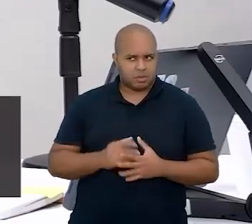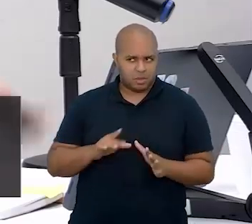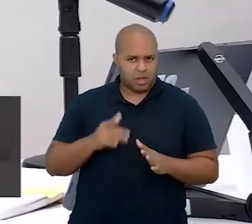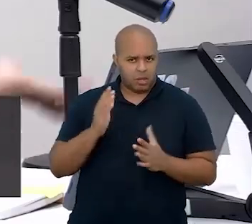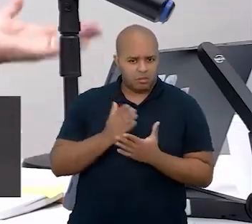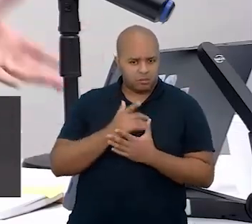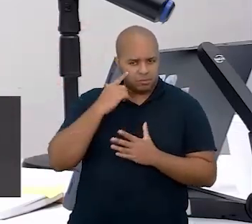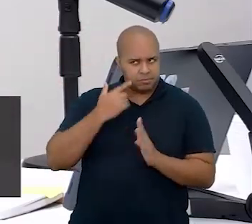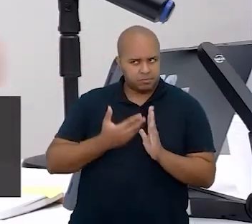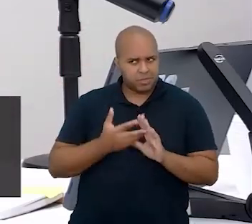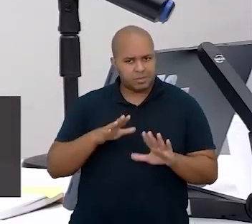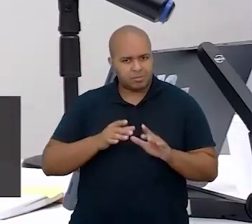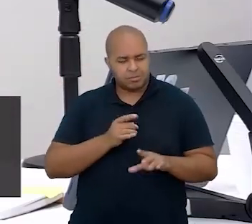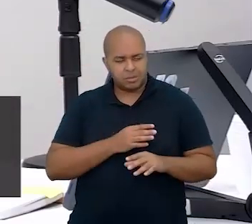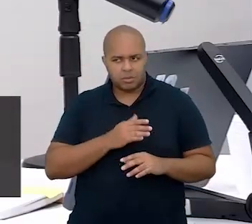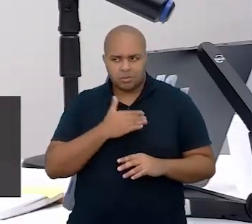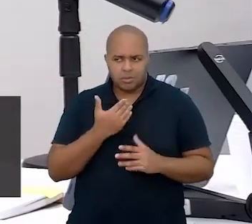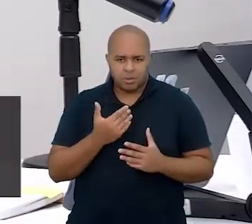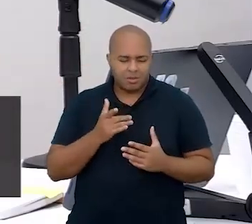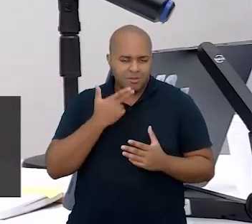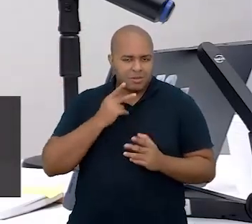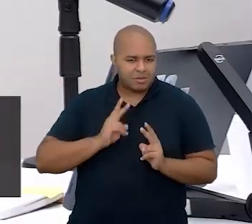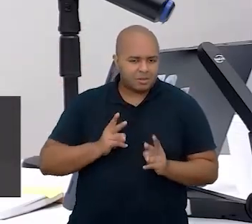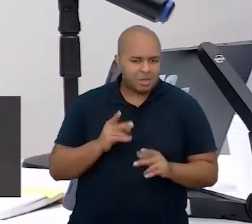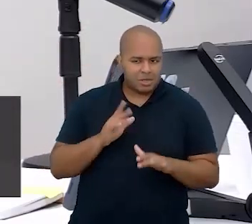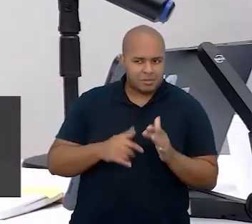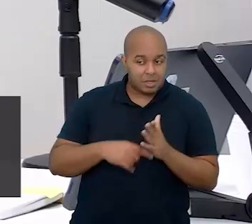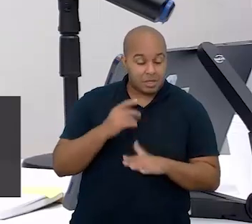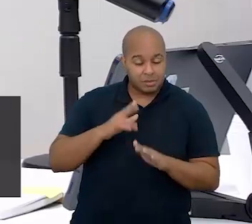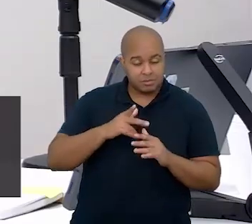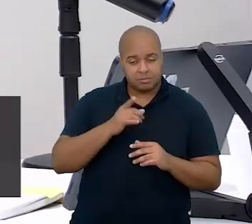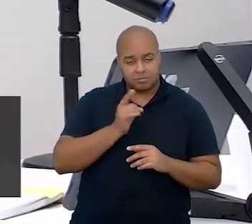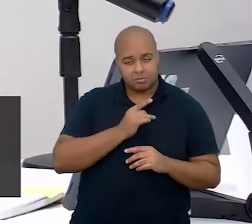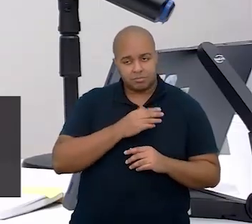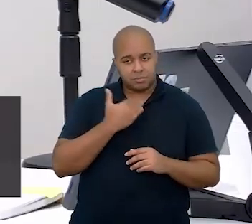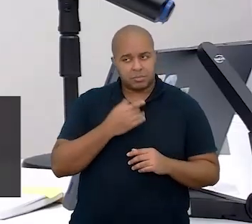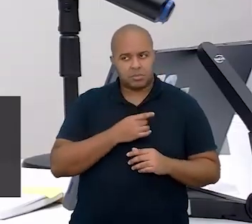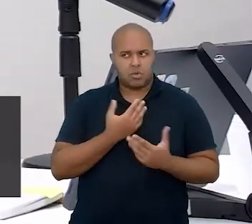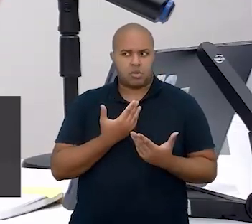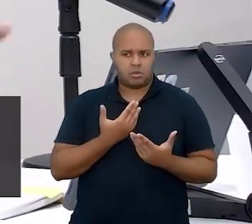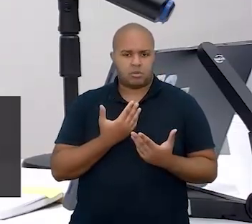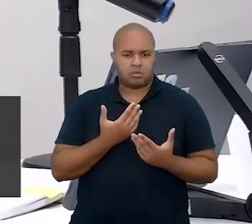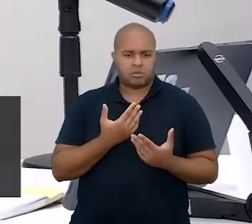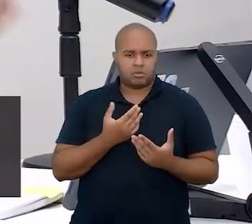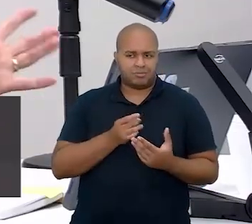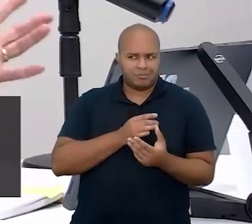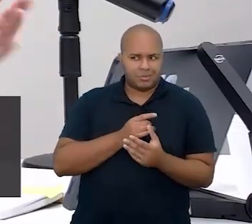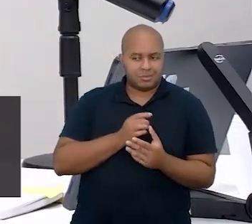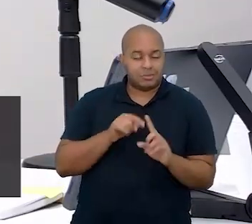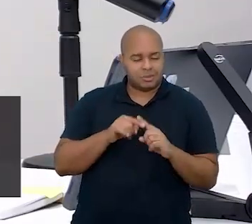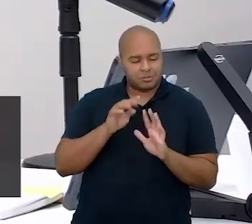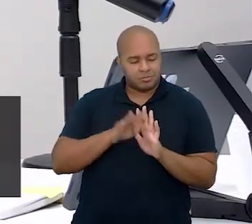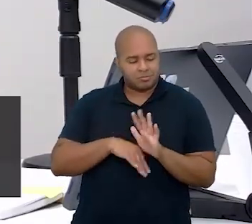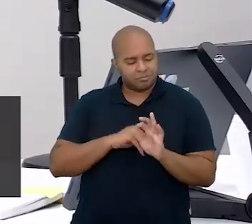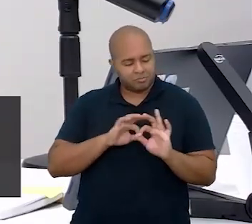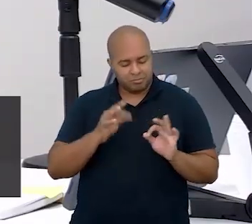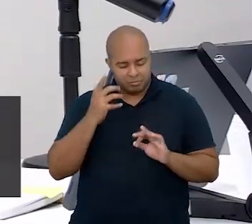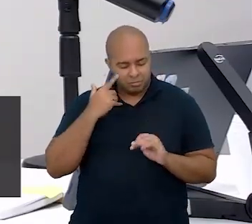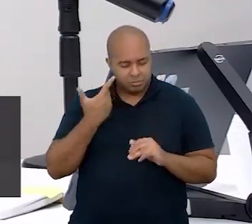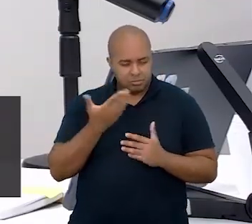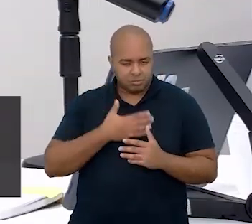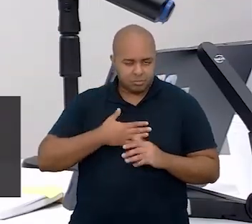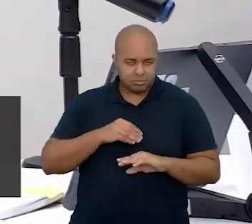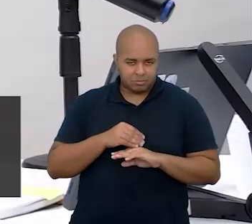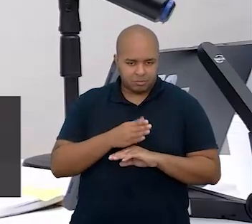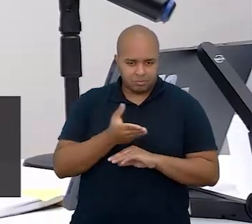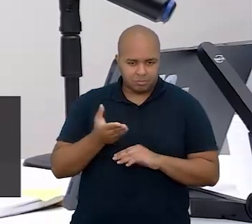que é o medo da morte? Porque quando fala em eternidade, a primeira coisa é o medo da morte. Mas ela tem um texto brilhante e eu queria compartilhar